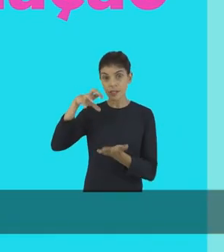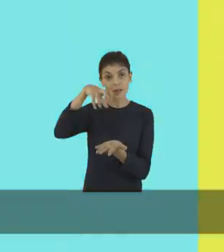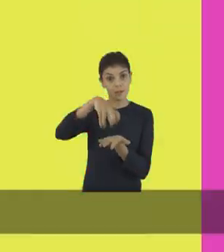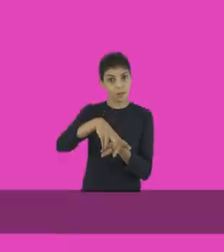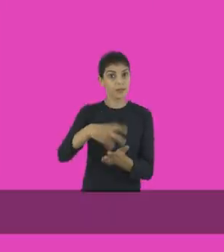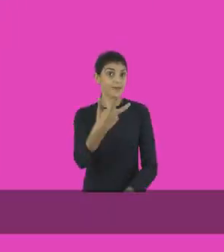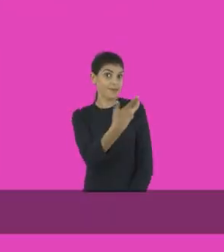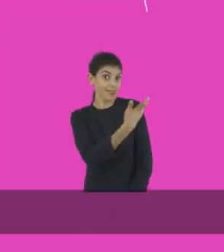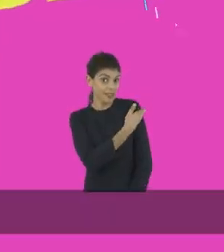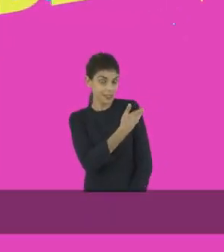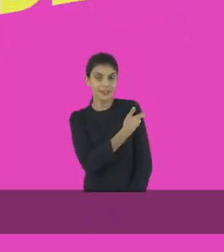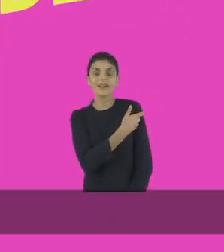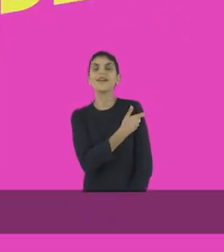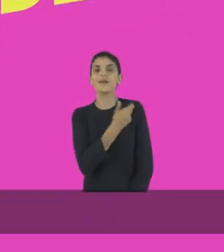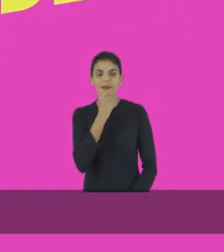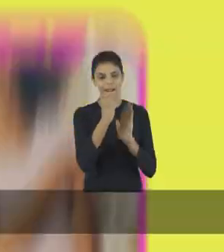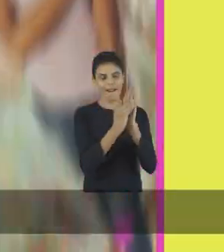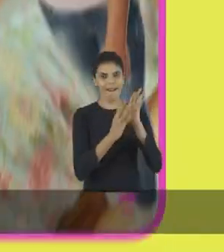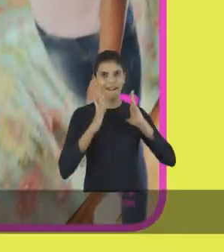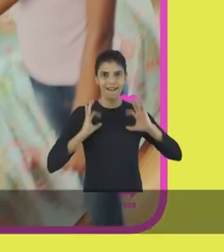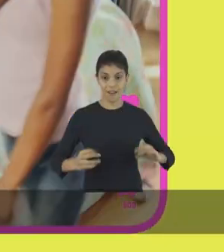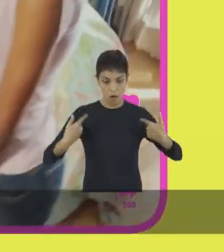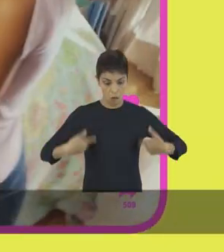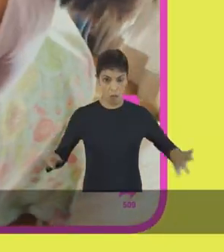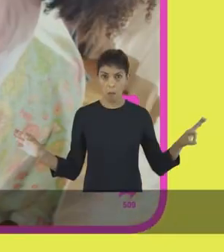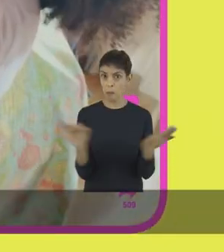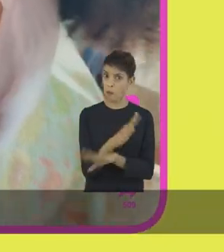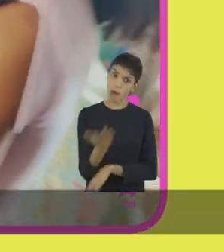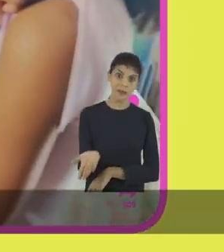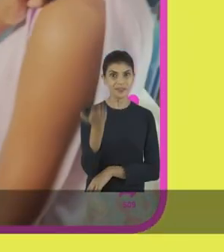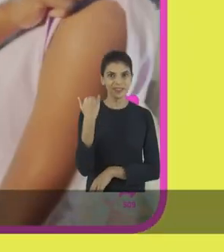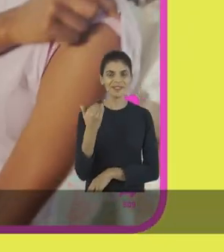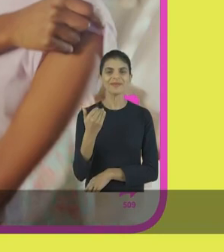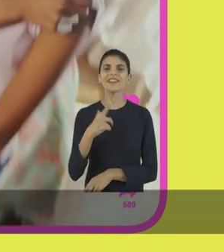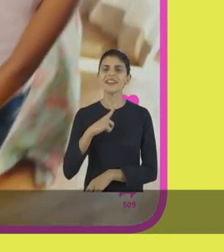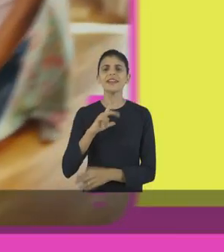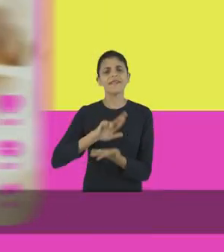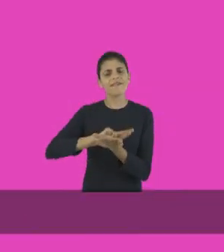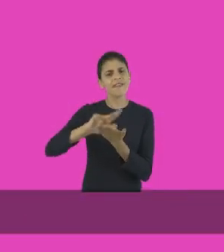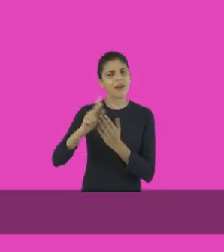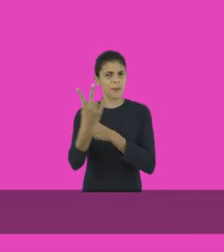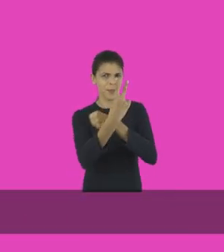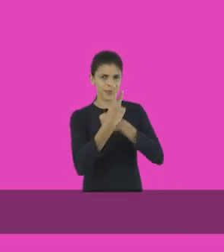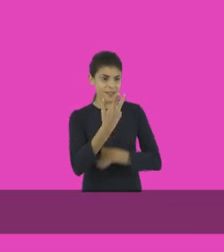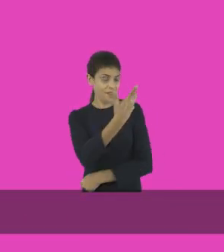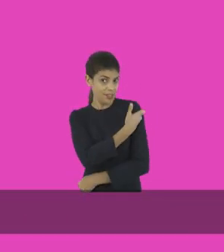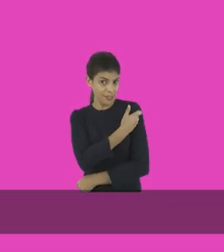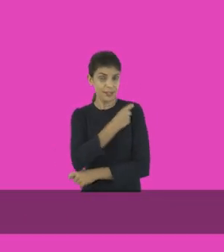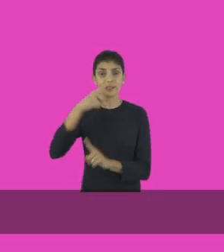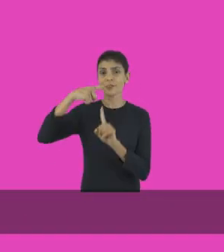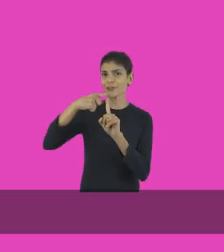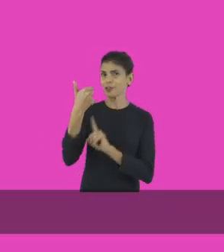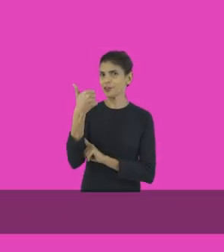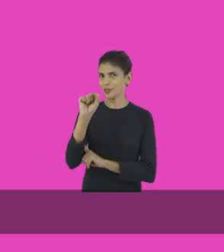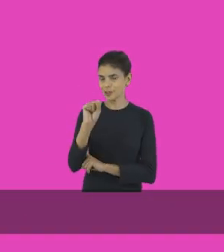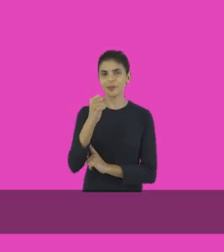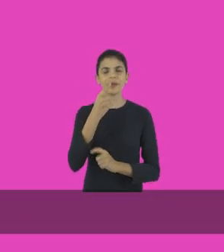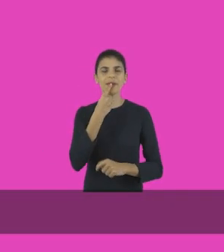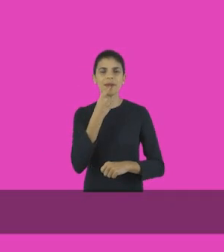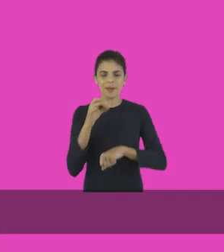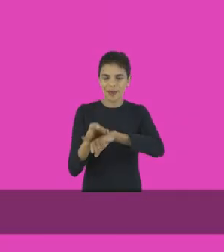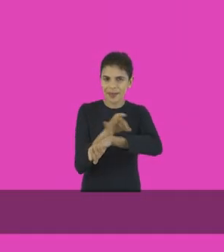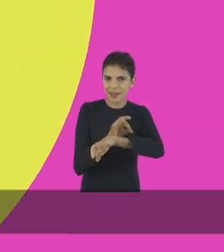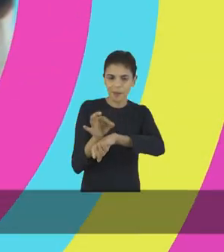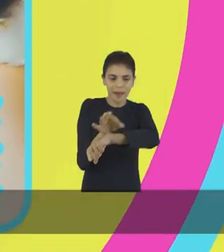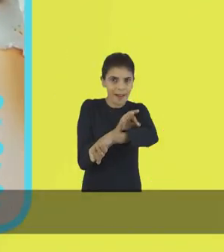para atualizar a caderneta. Eu já estou com a roupa de ir. São 18 tipos de vacina que protegem seus filhos da polio, sarampo, catapora, cachumba